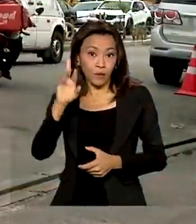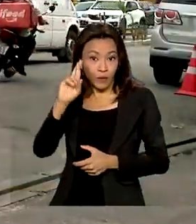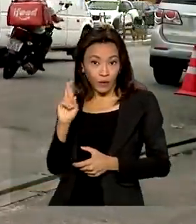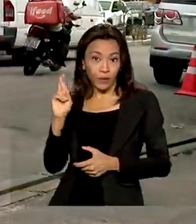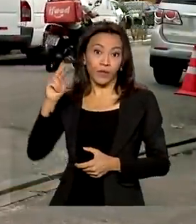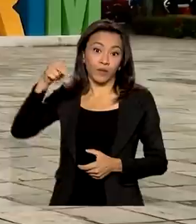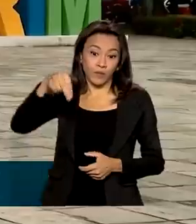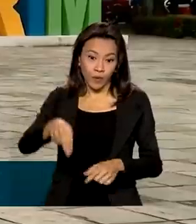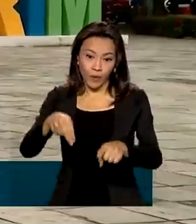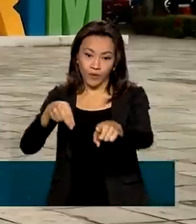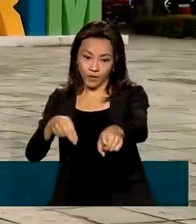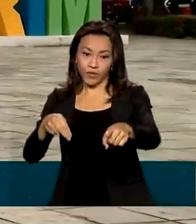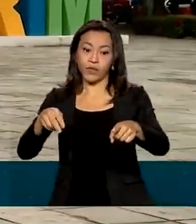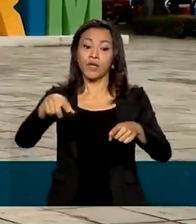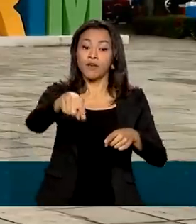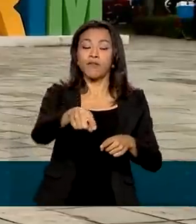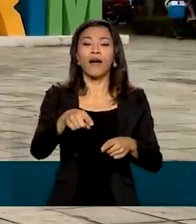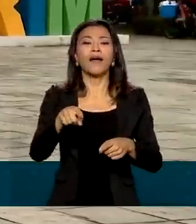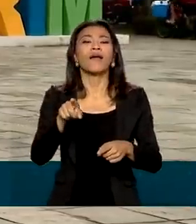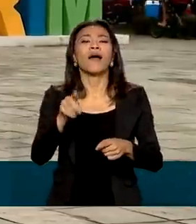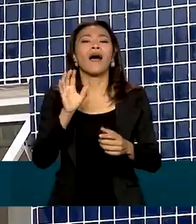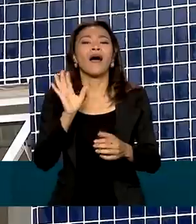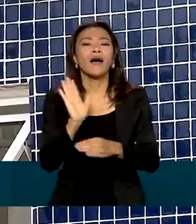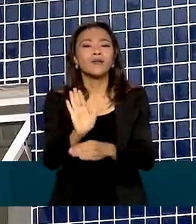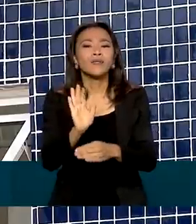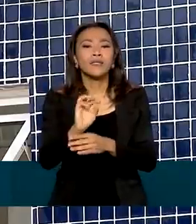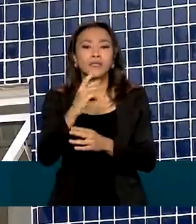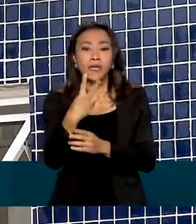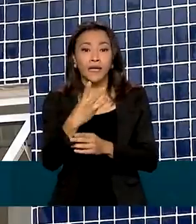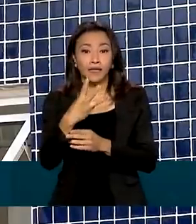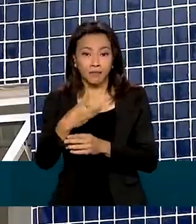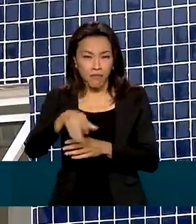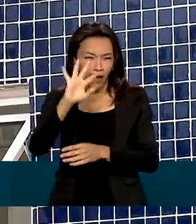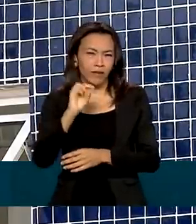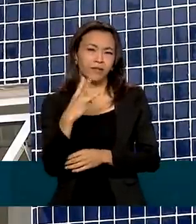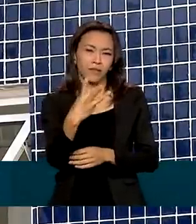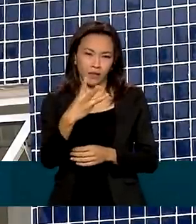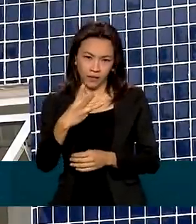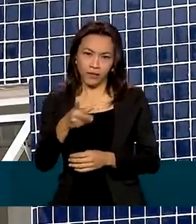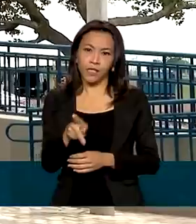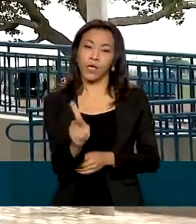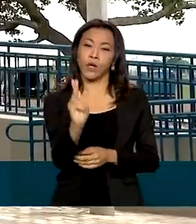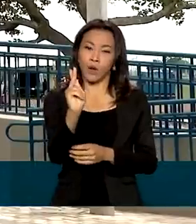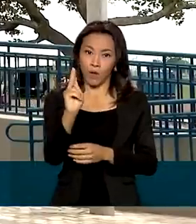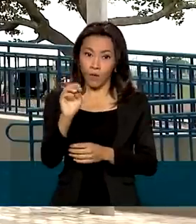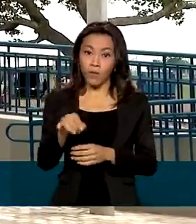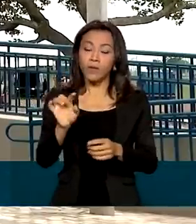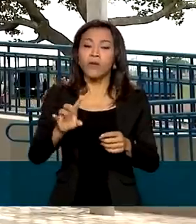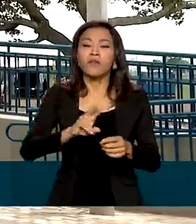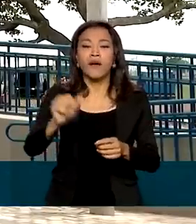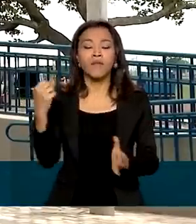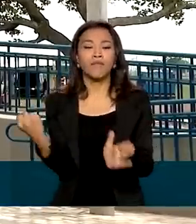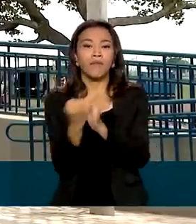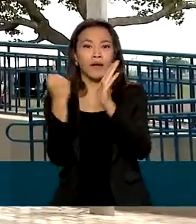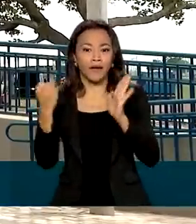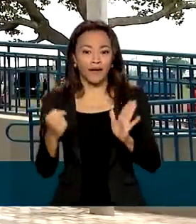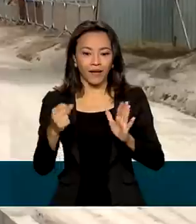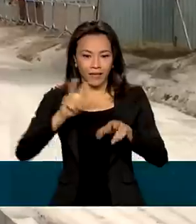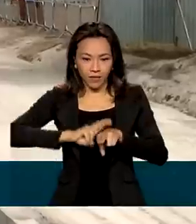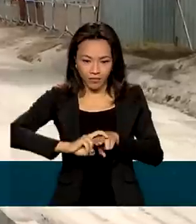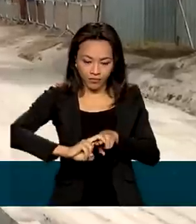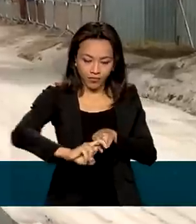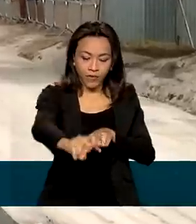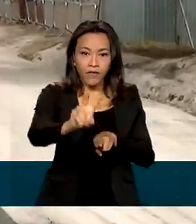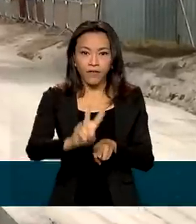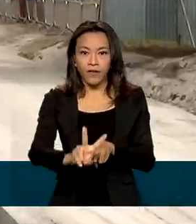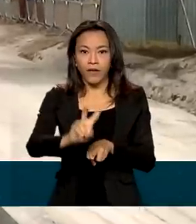Cajupiranga vai atender quase 3,5 de via férrea e marca a conclusão do primeiro trecho da linha branca, que